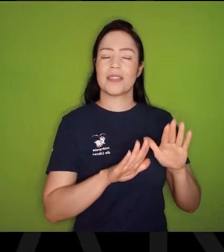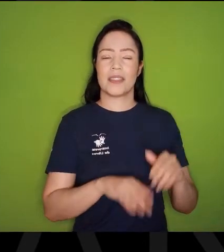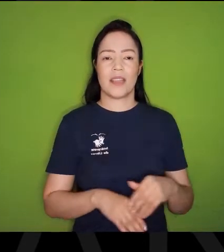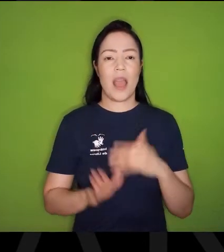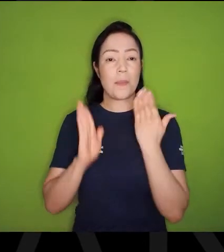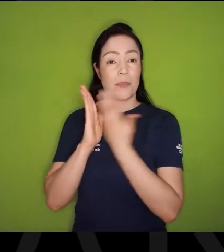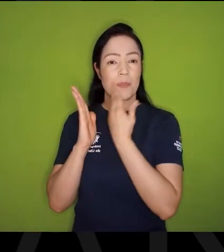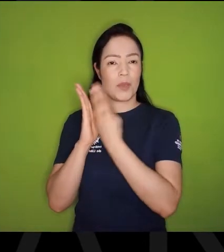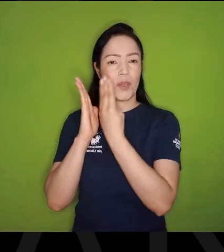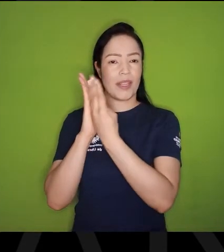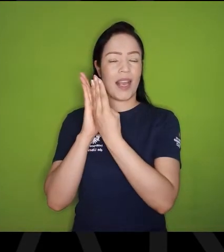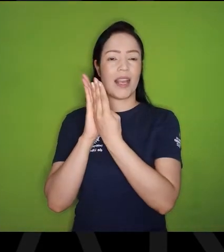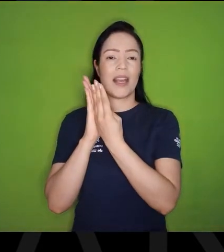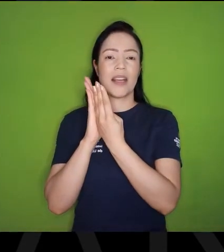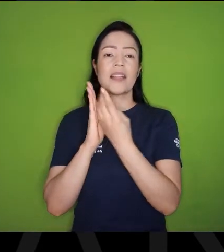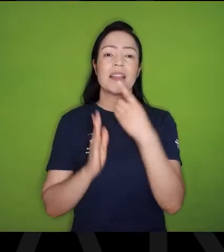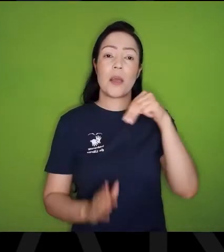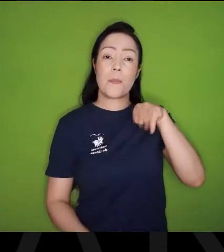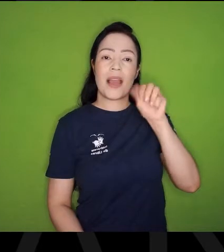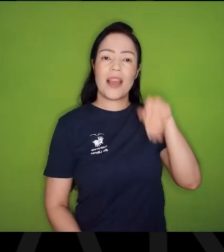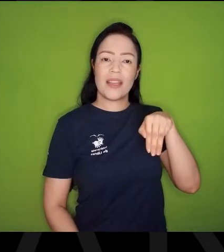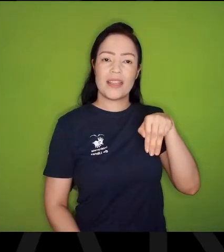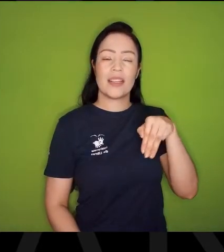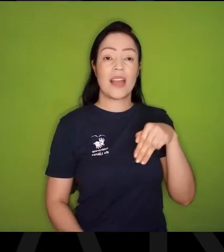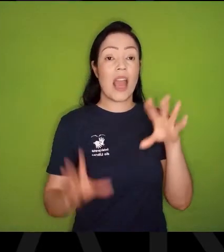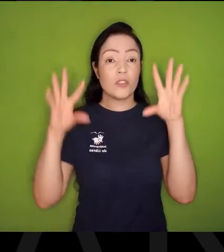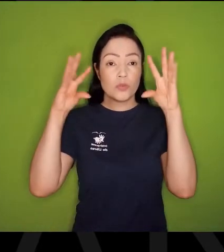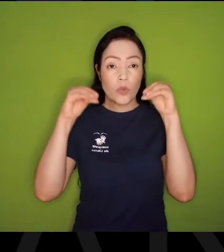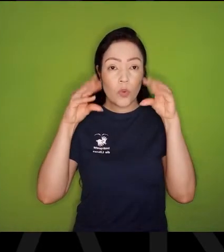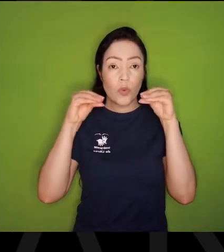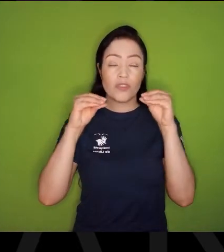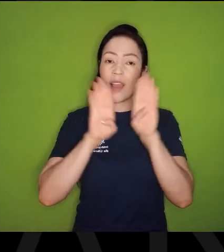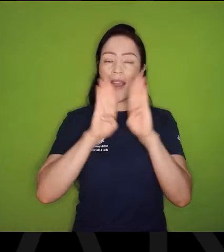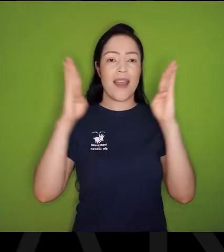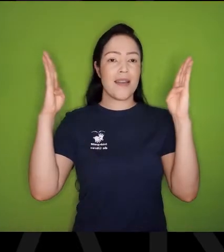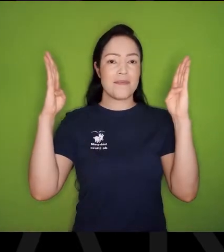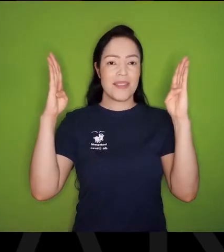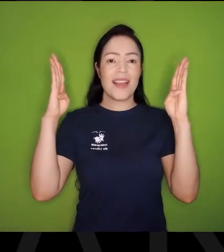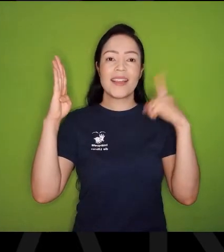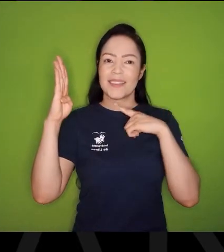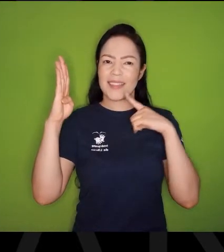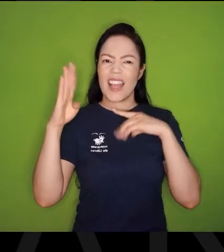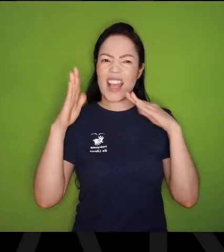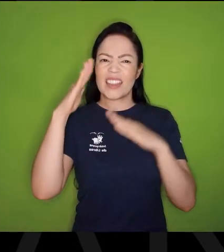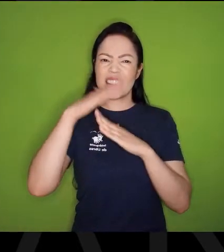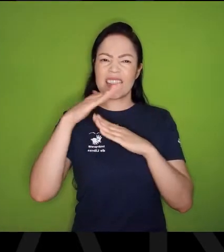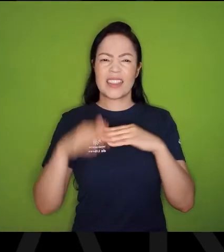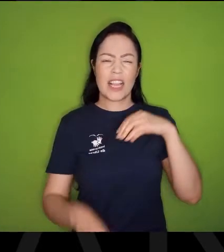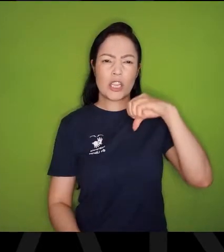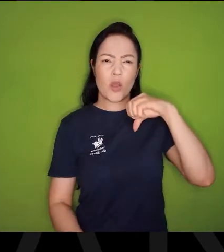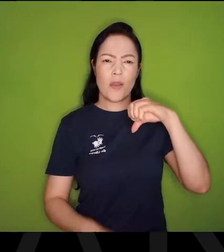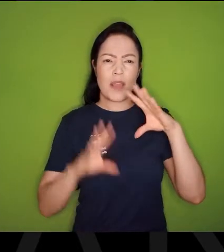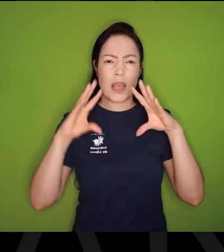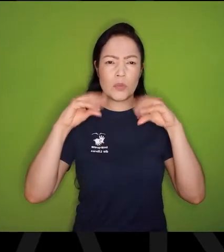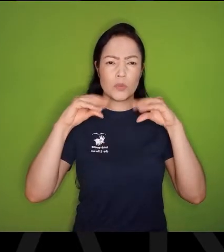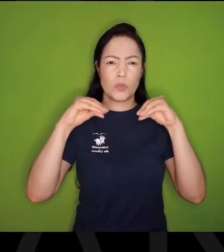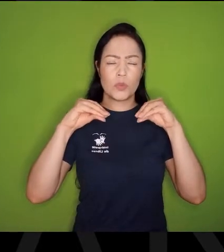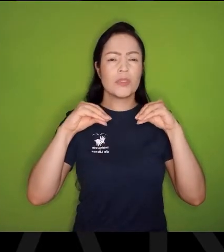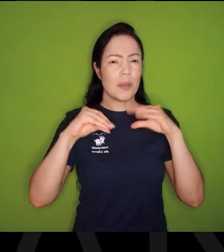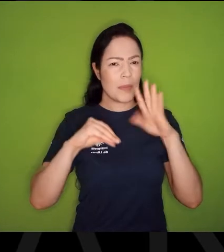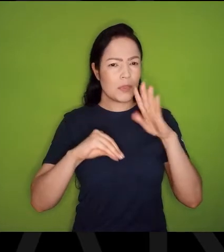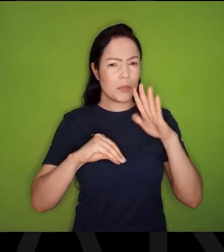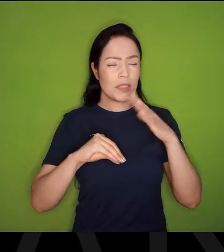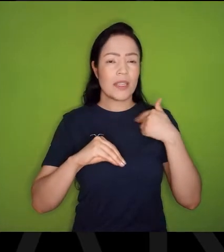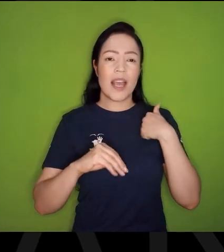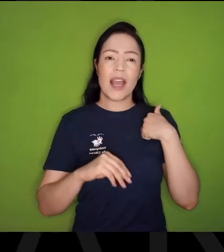A biblioteca que funcionava à noite, Devia funcionar até umas nove da noite, Então quando eu não tinha oficina, Eu ia